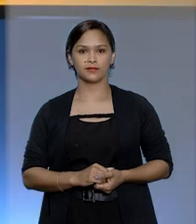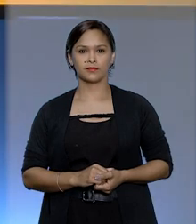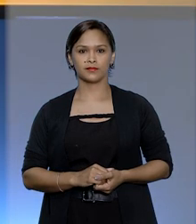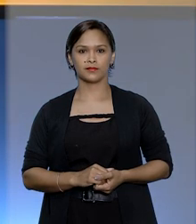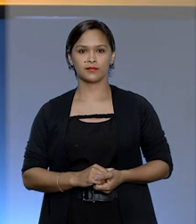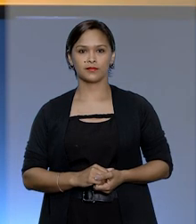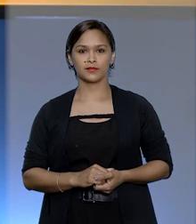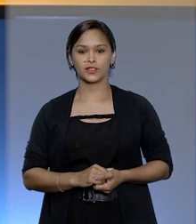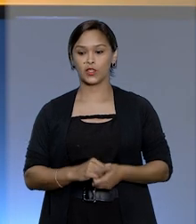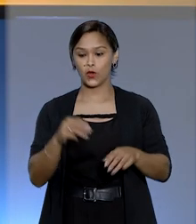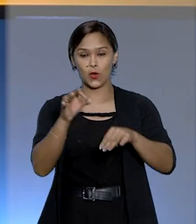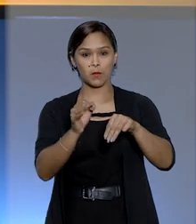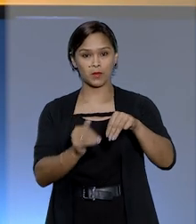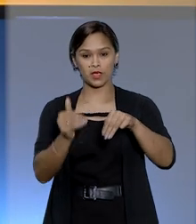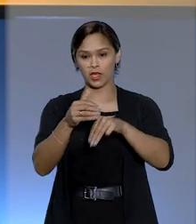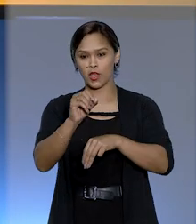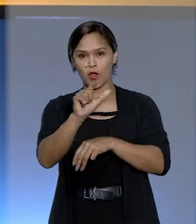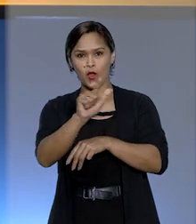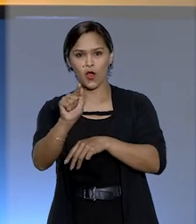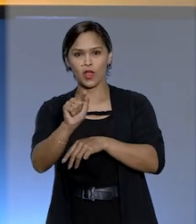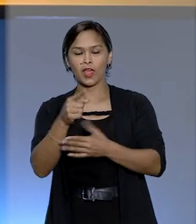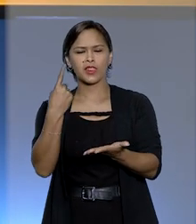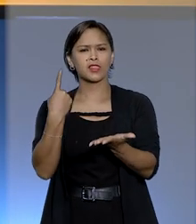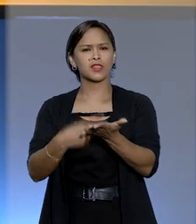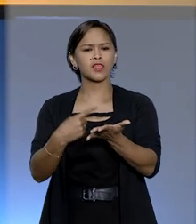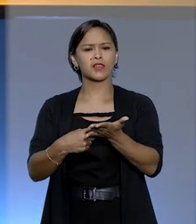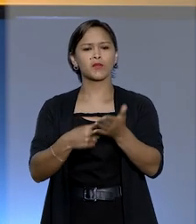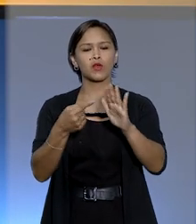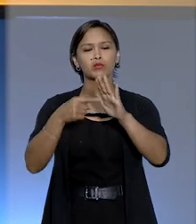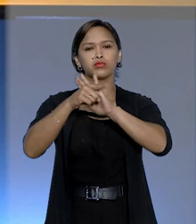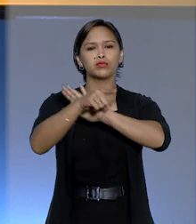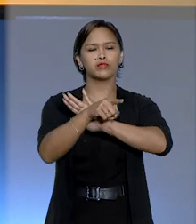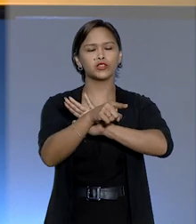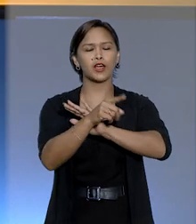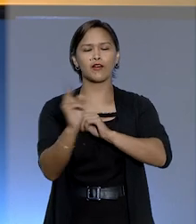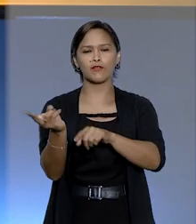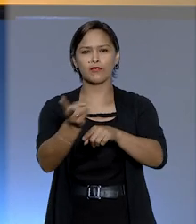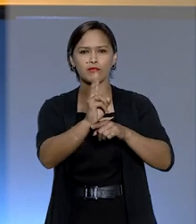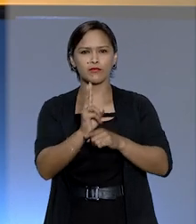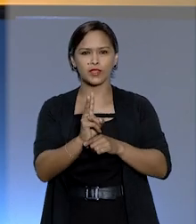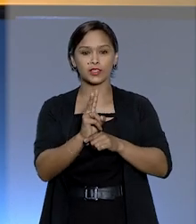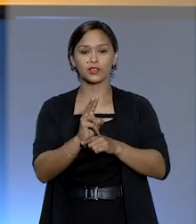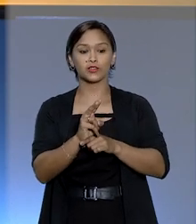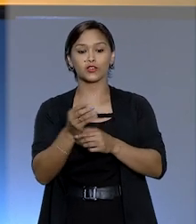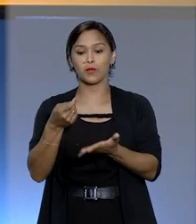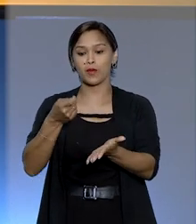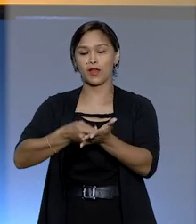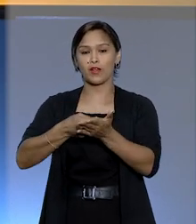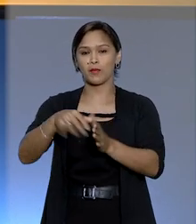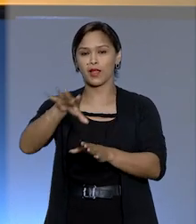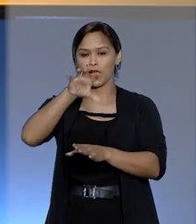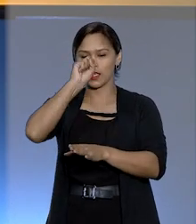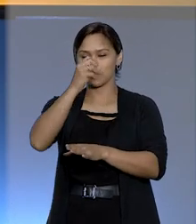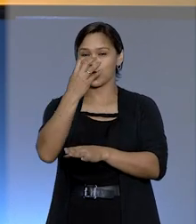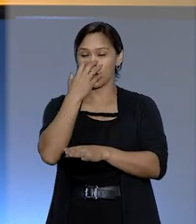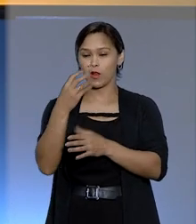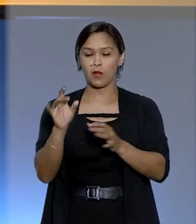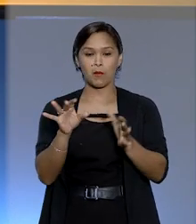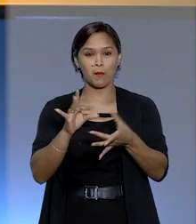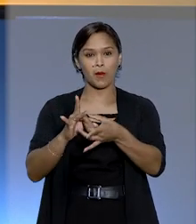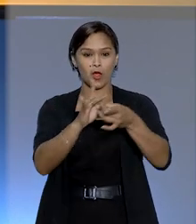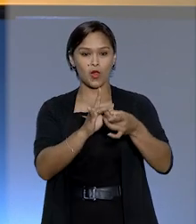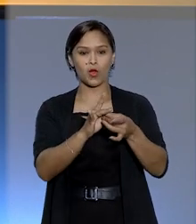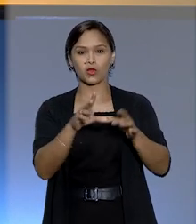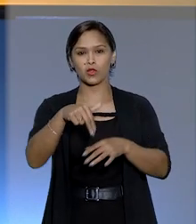O ministro Og Fernandes determinou o aprofundamento da investigação sobre a compra de respiradores pelo consórcio